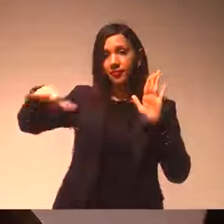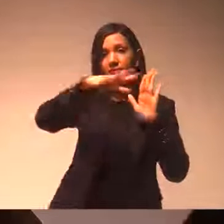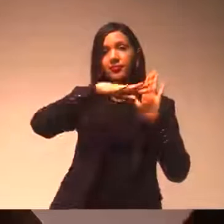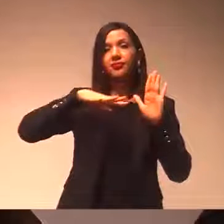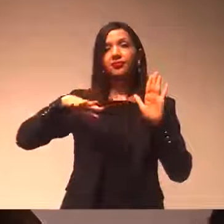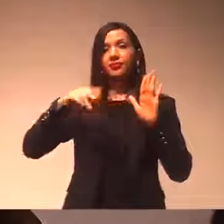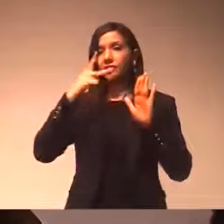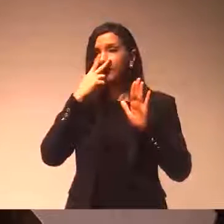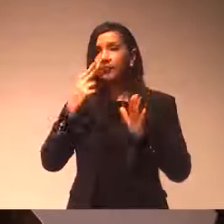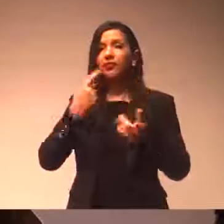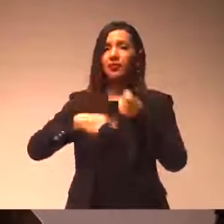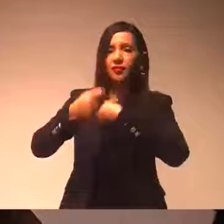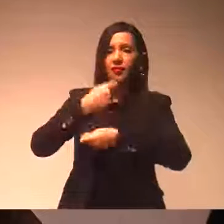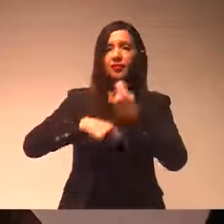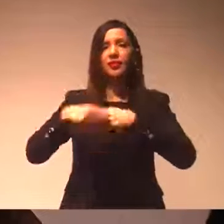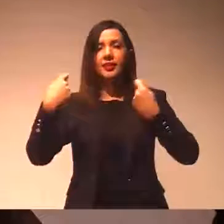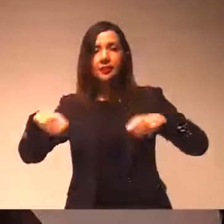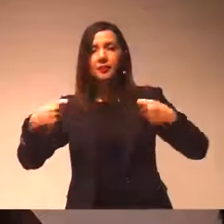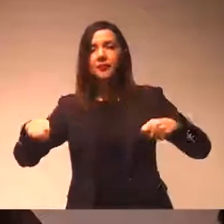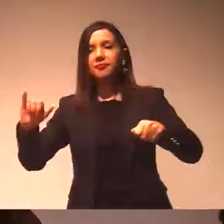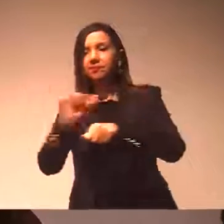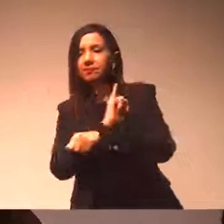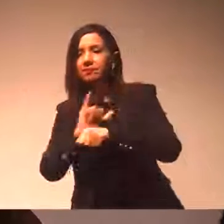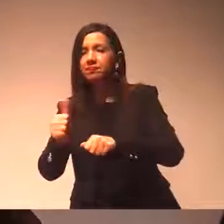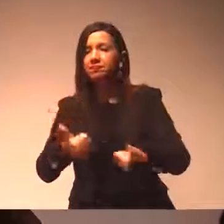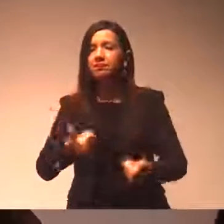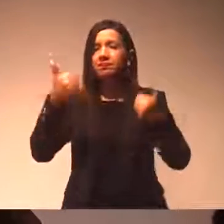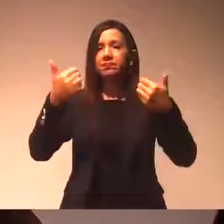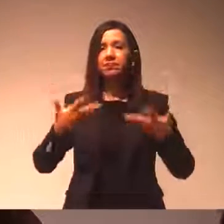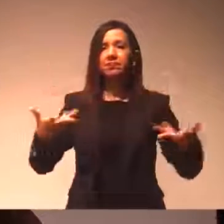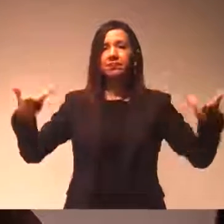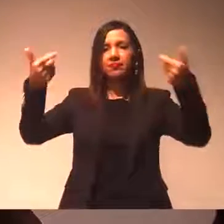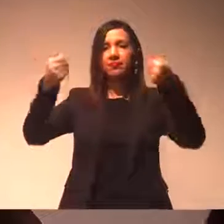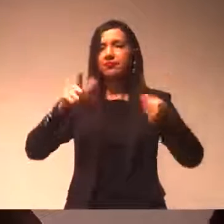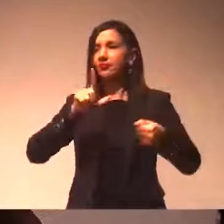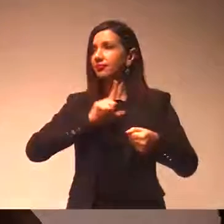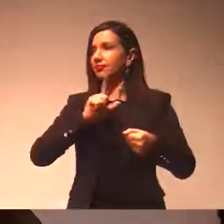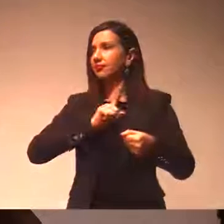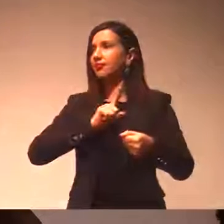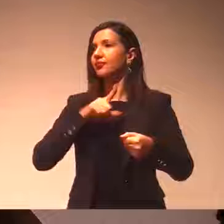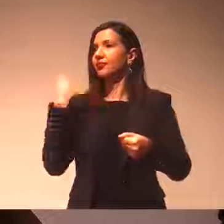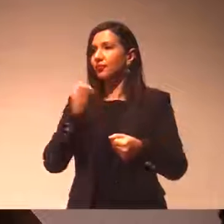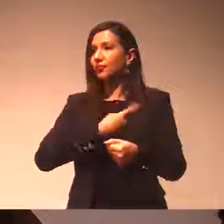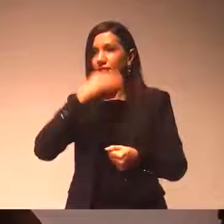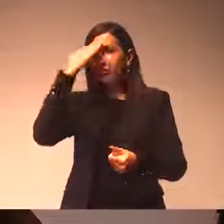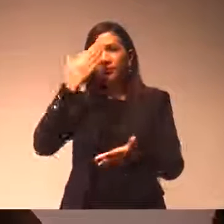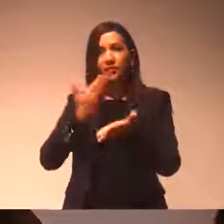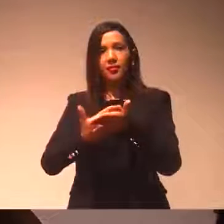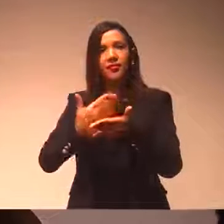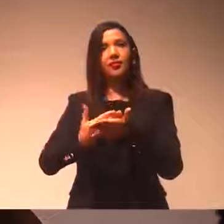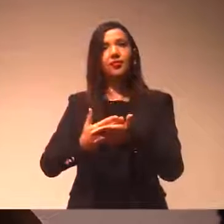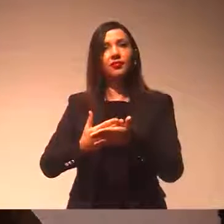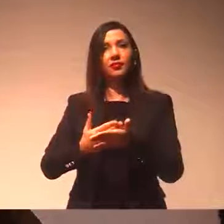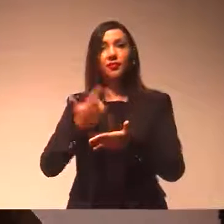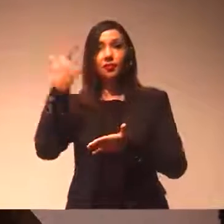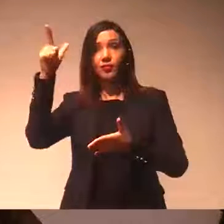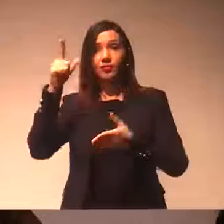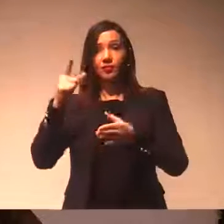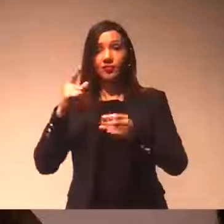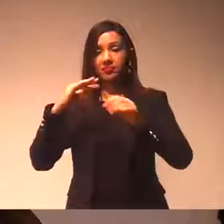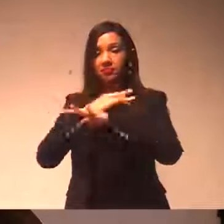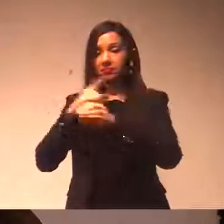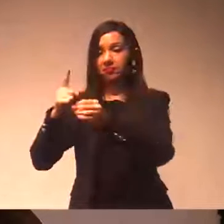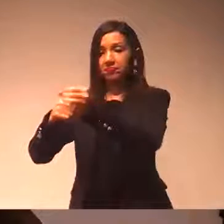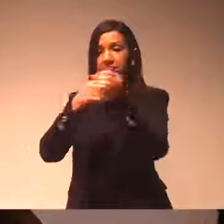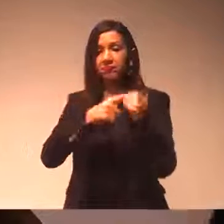ferramenta que precisa ser utilizada, ser mais utilizada. Acho que alguns municípios que já saíram na frente, que estão utilizando,